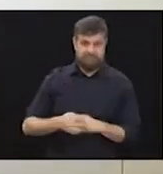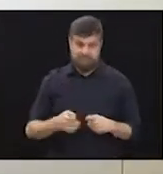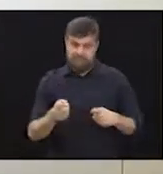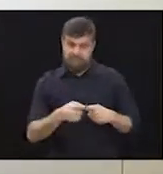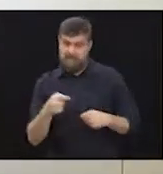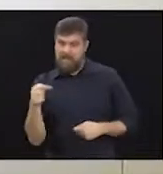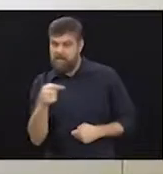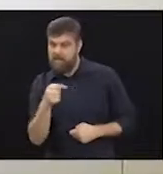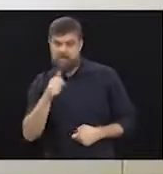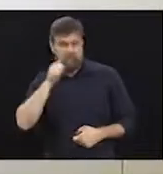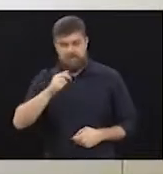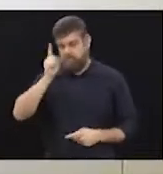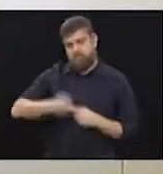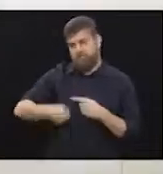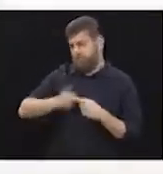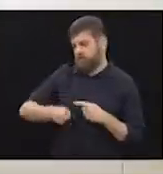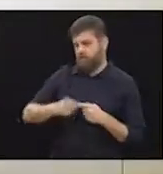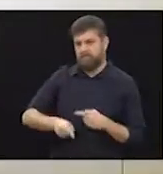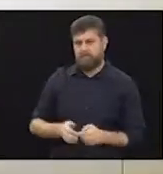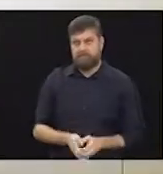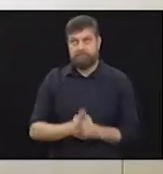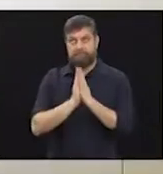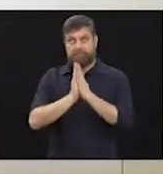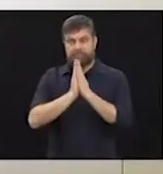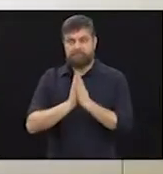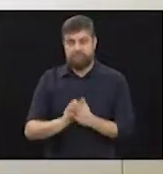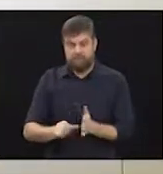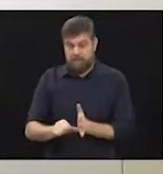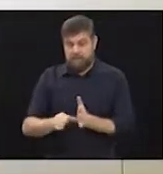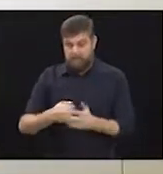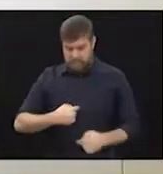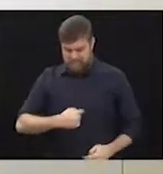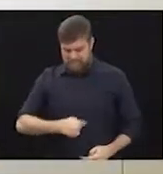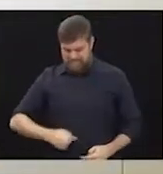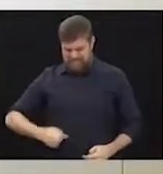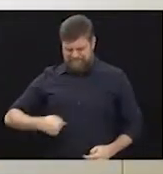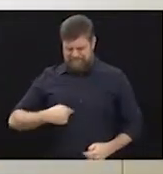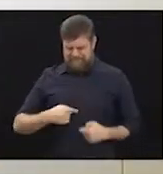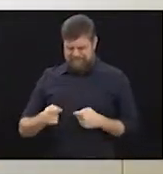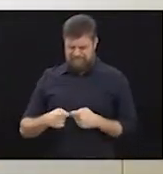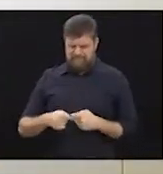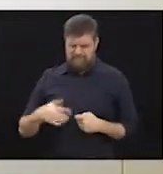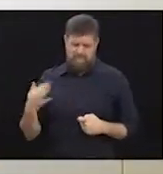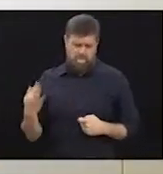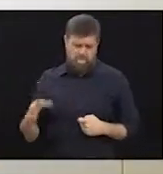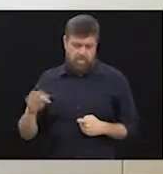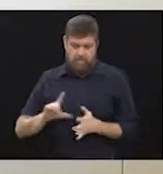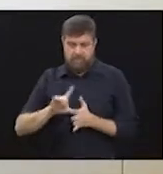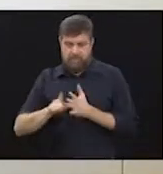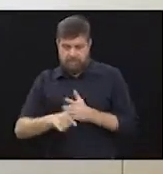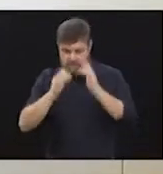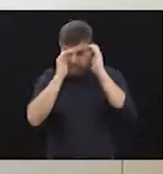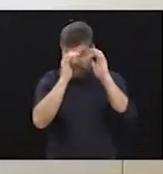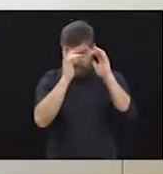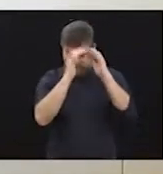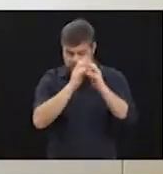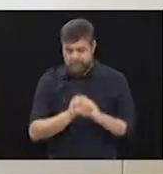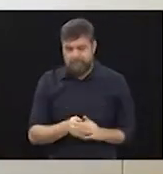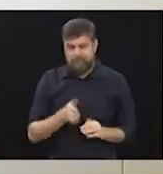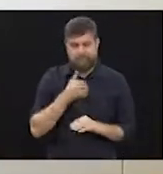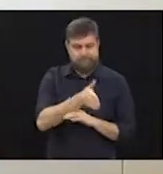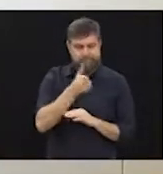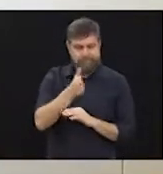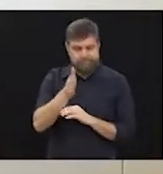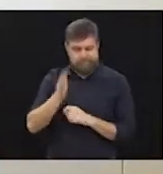Simira não permitiu. Ainda bem. Primeiro, fui no gastro. Do gastro, eu fui para o neurologista, neurologista